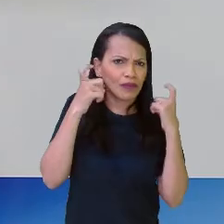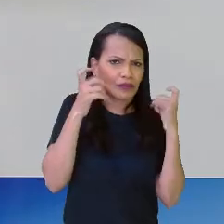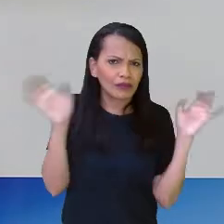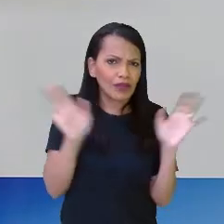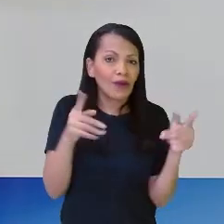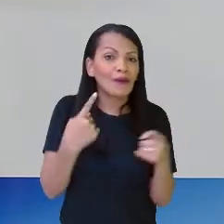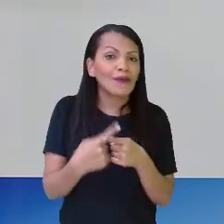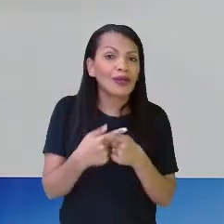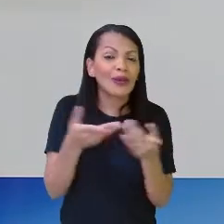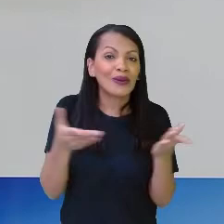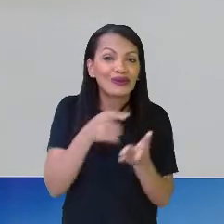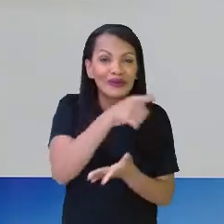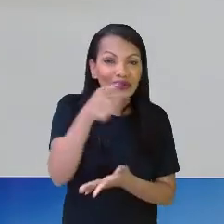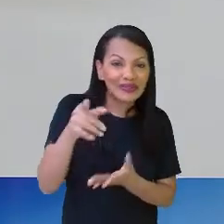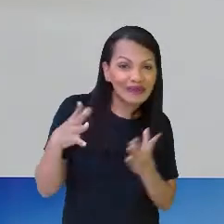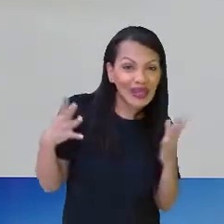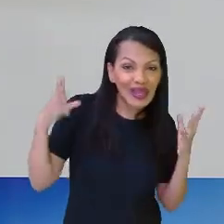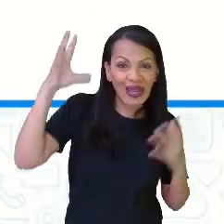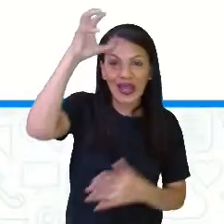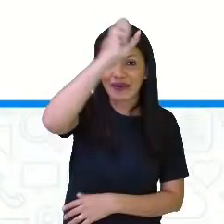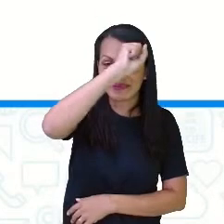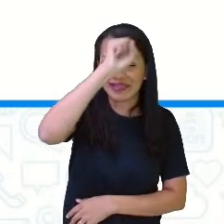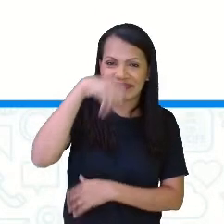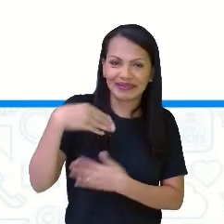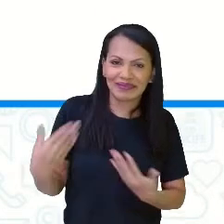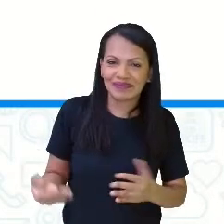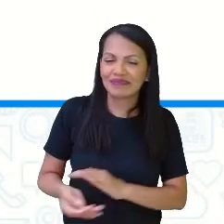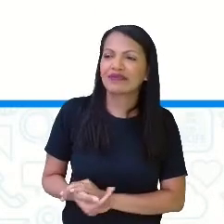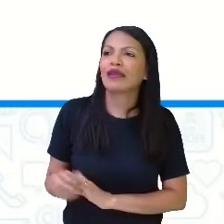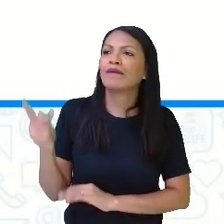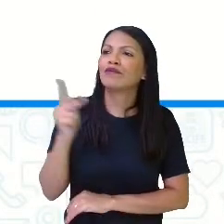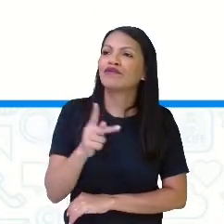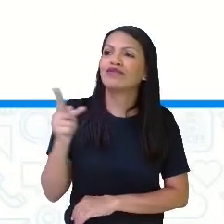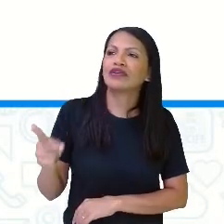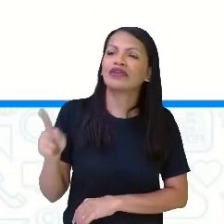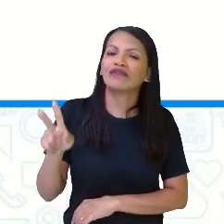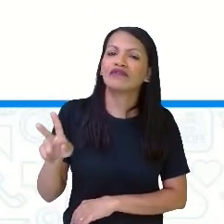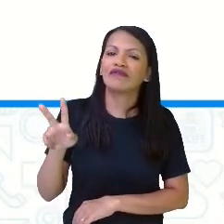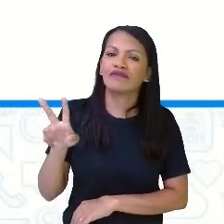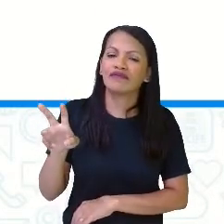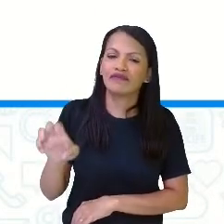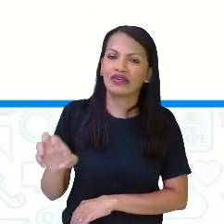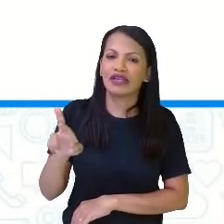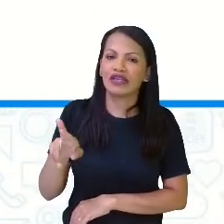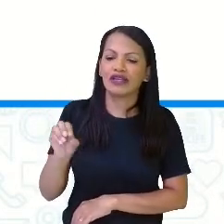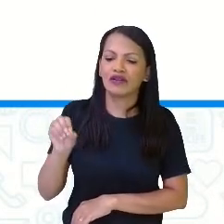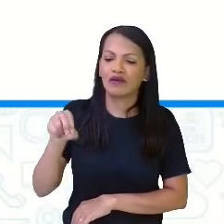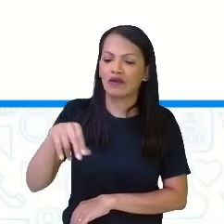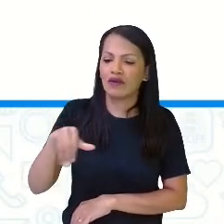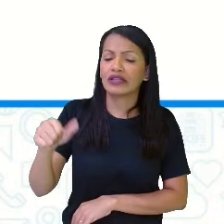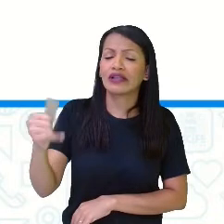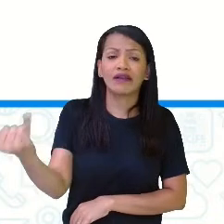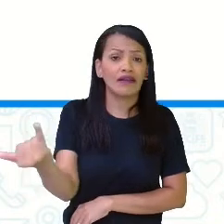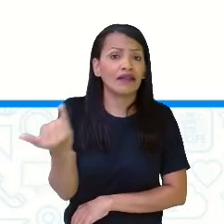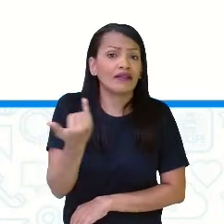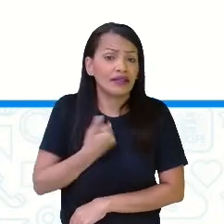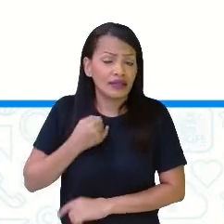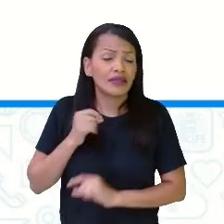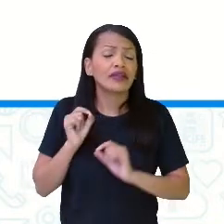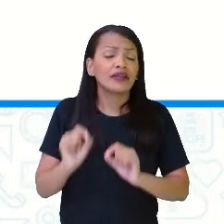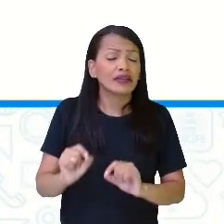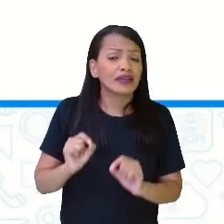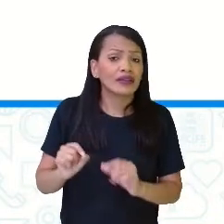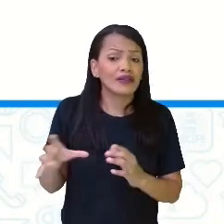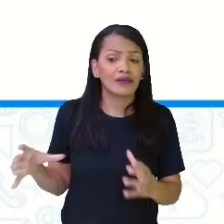aprender. E aqui diz assim, a professora Verônica informou que na turma dela, apenas